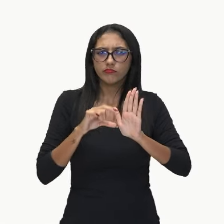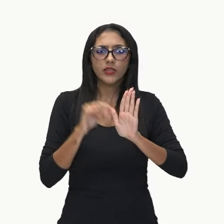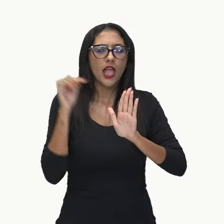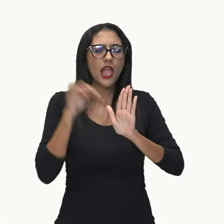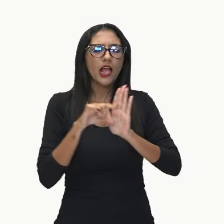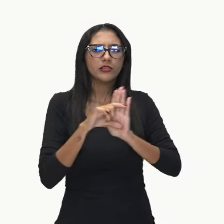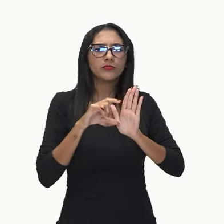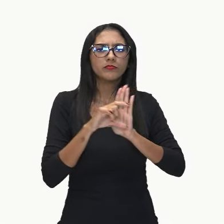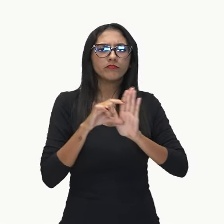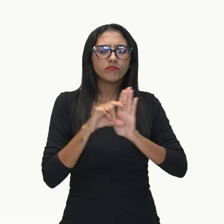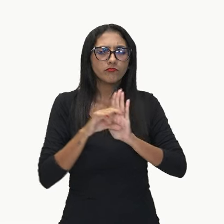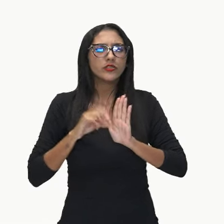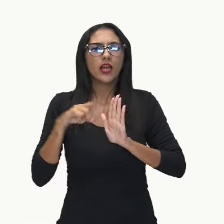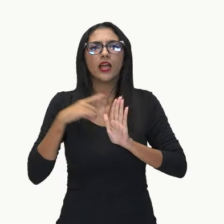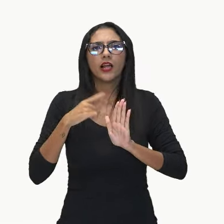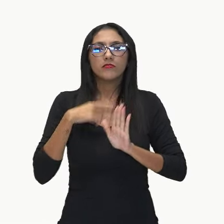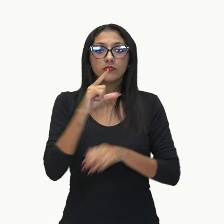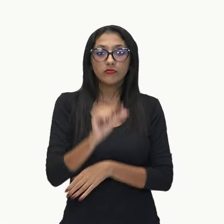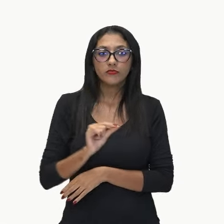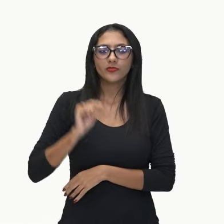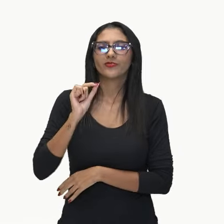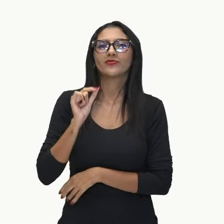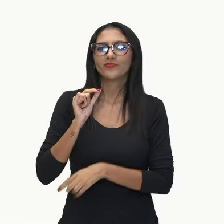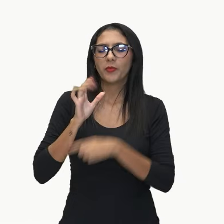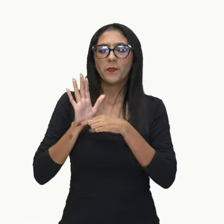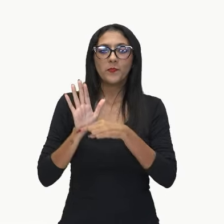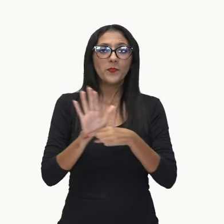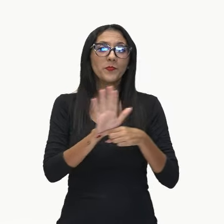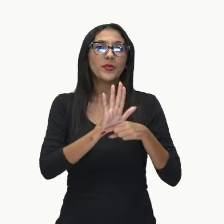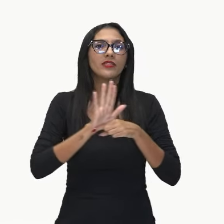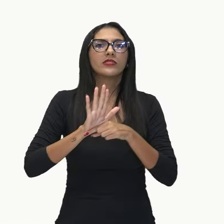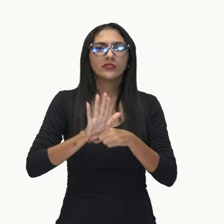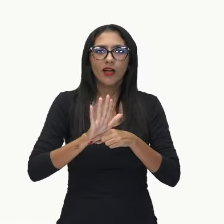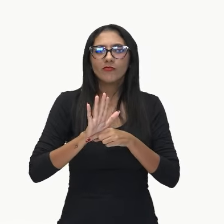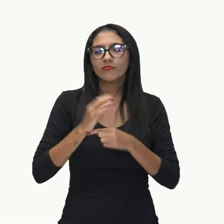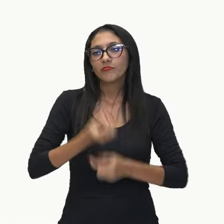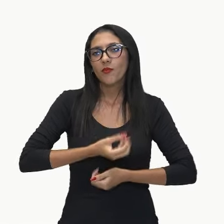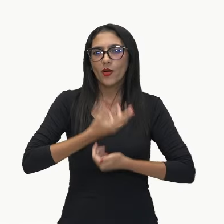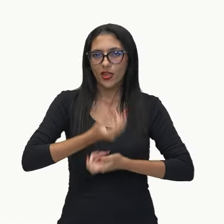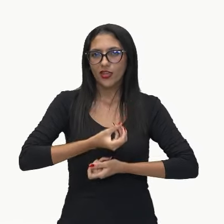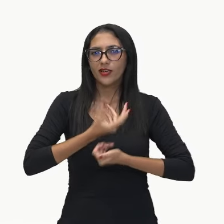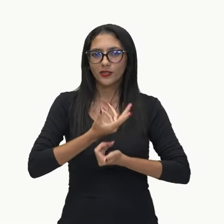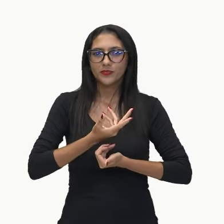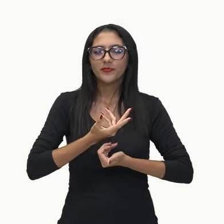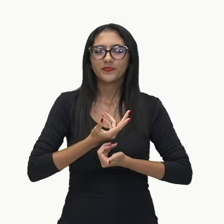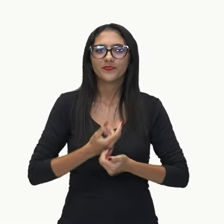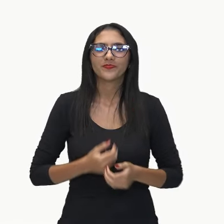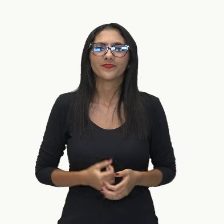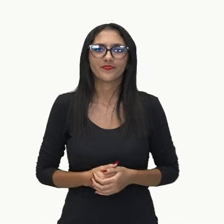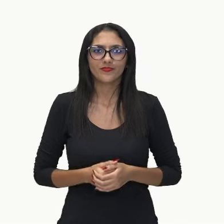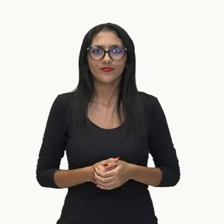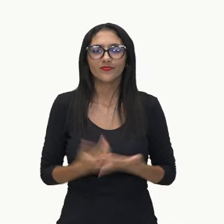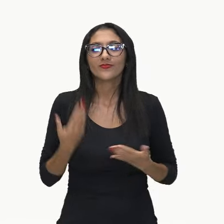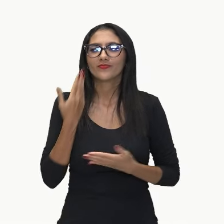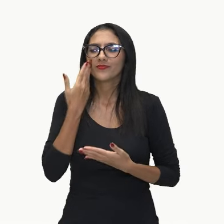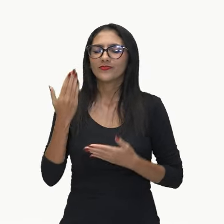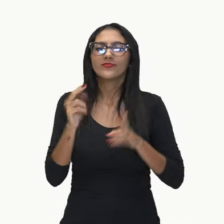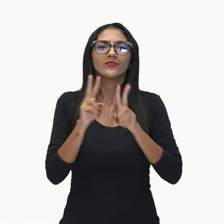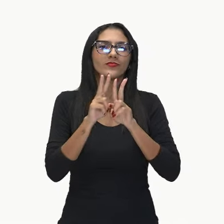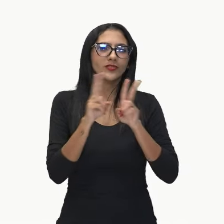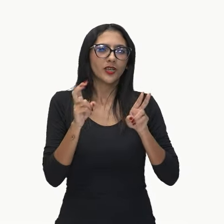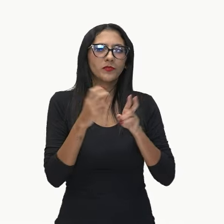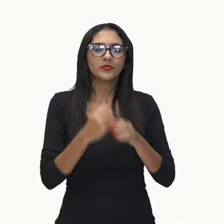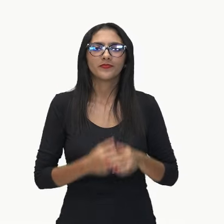Mário de Andrade selecionou para apresentar para estes burgueses. O título Ode ao Burguês, se você